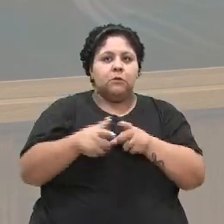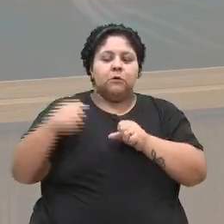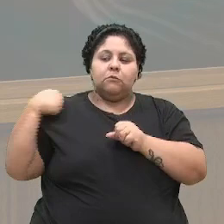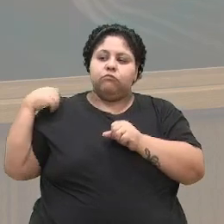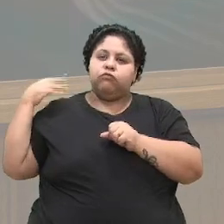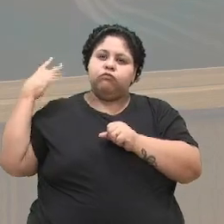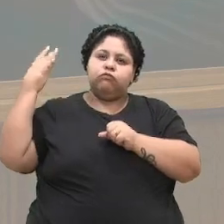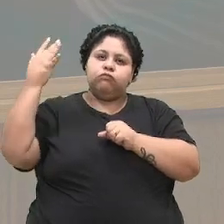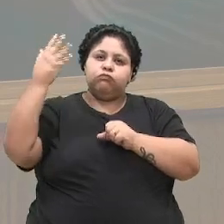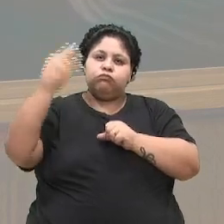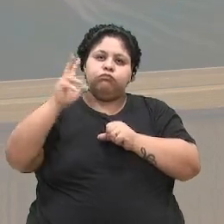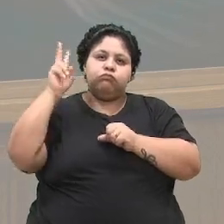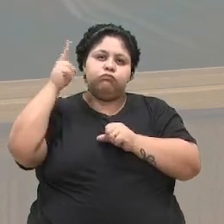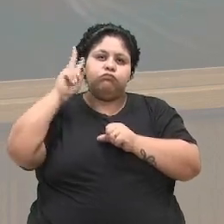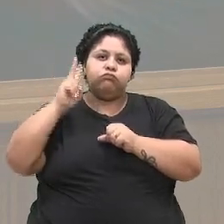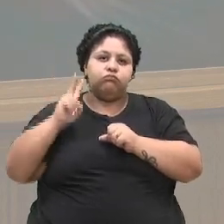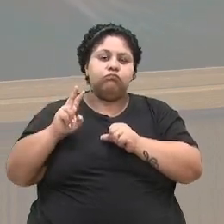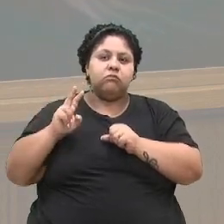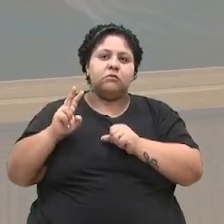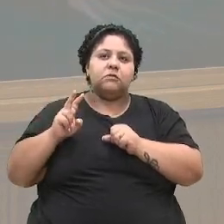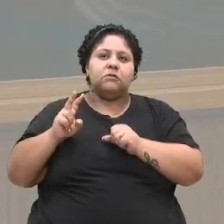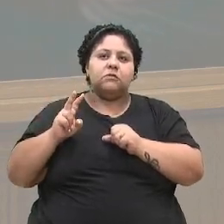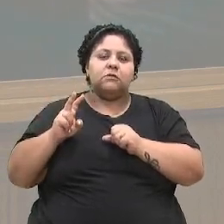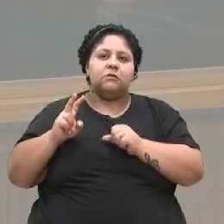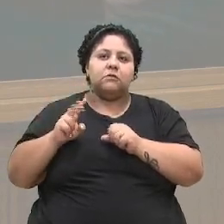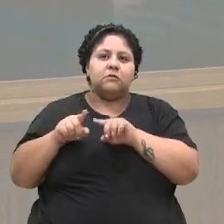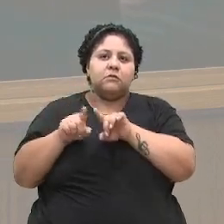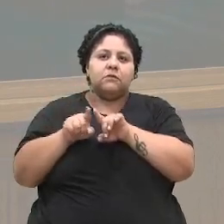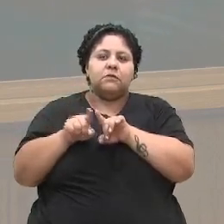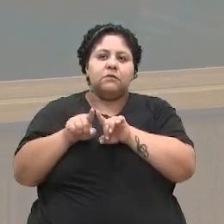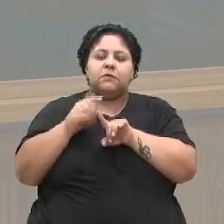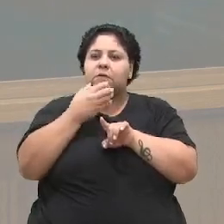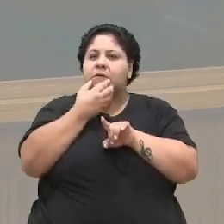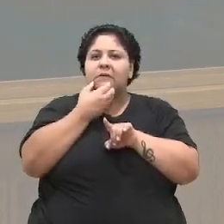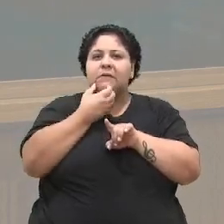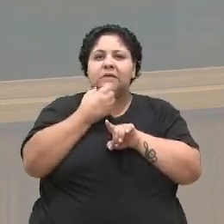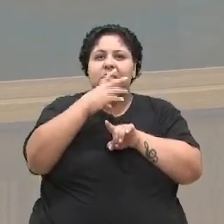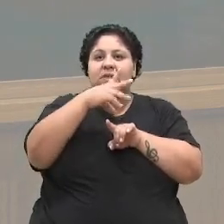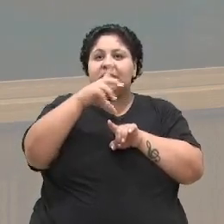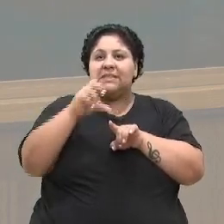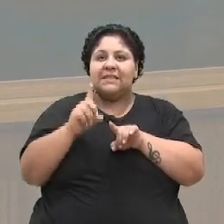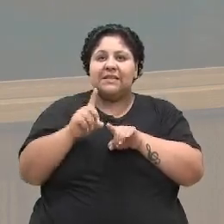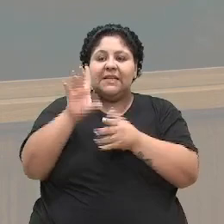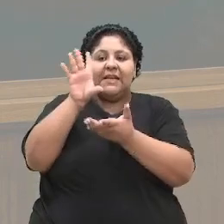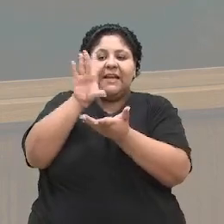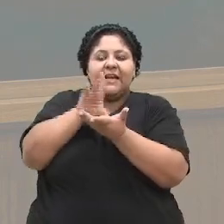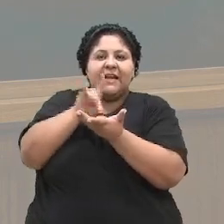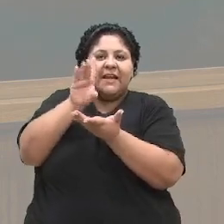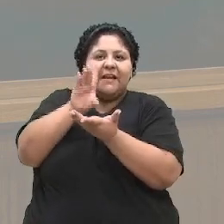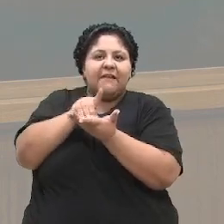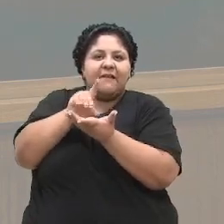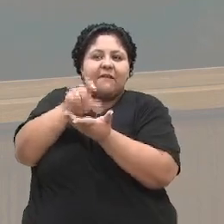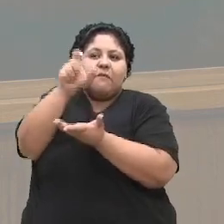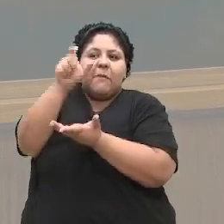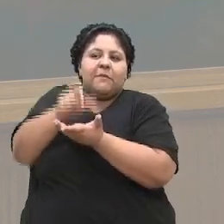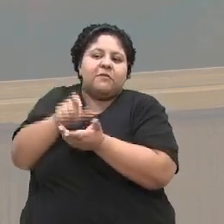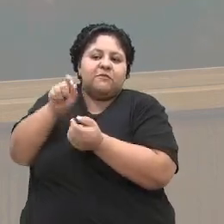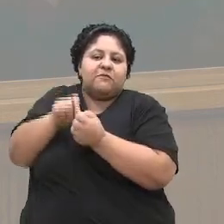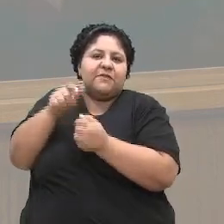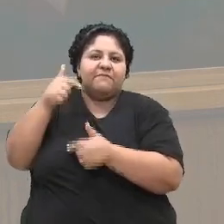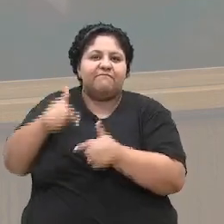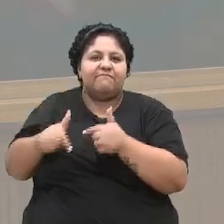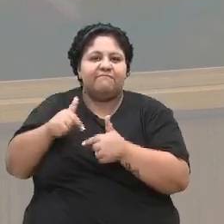dele aqui, né, além dos CDs que ele tem gravado, uma pessoa que faz trabalho